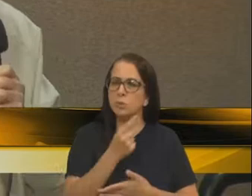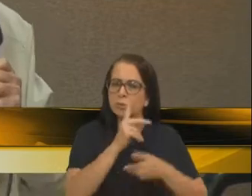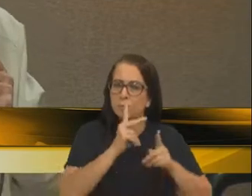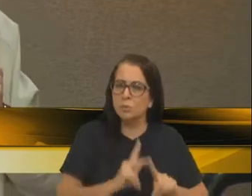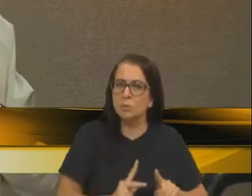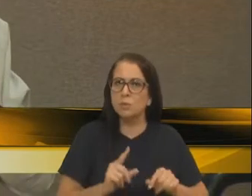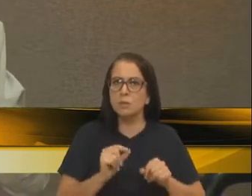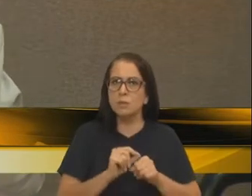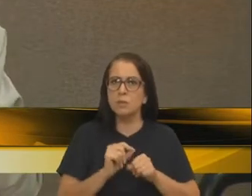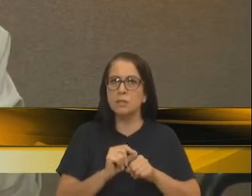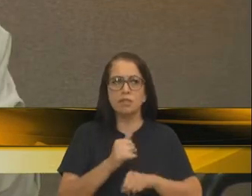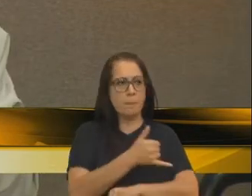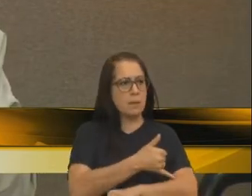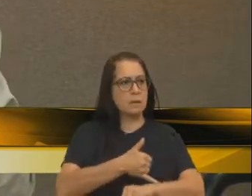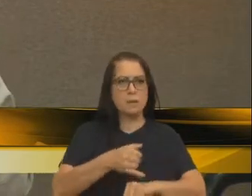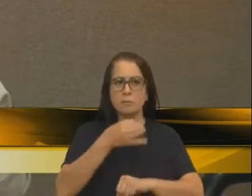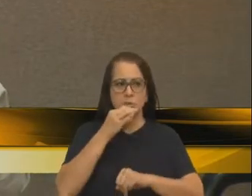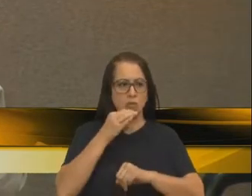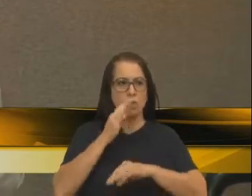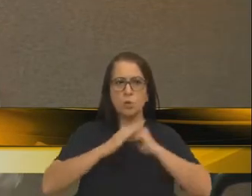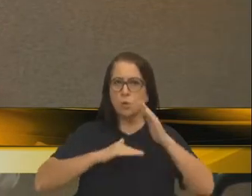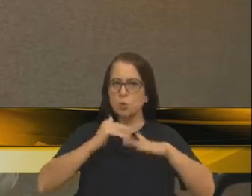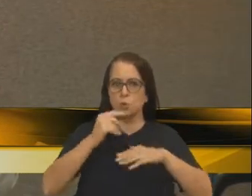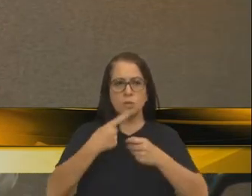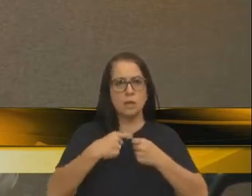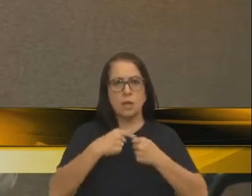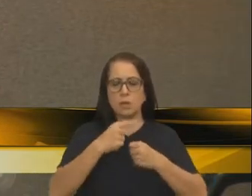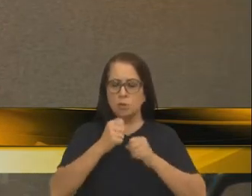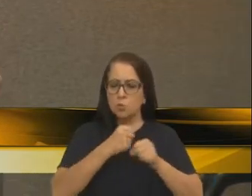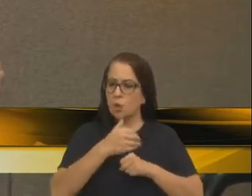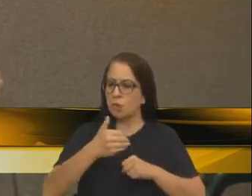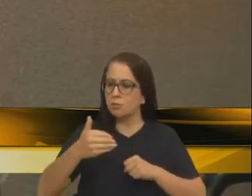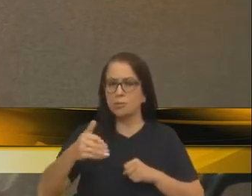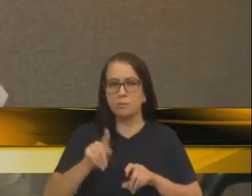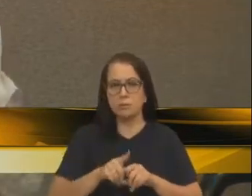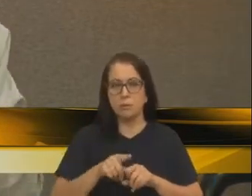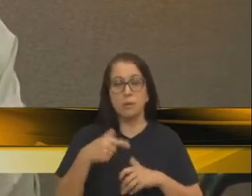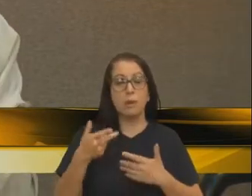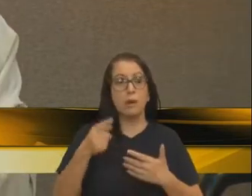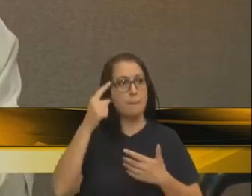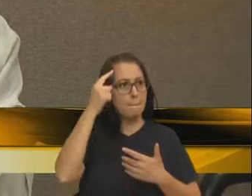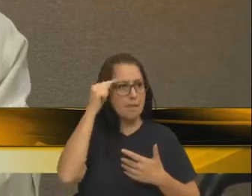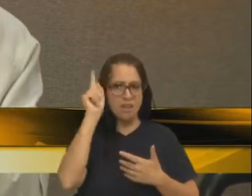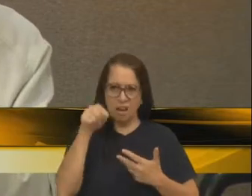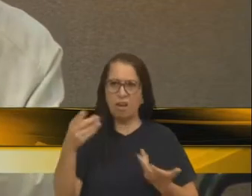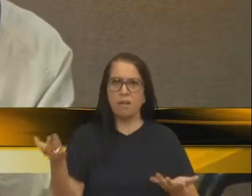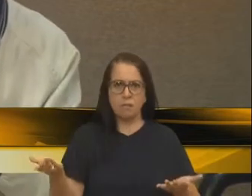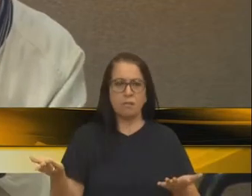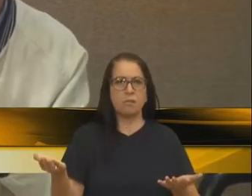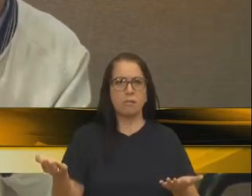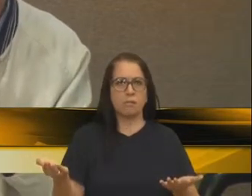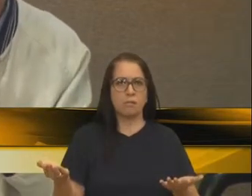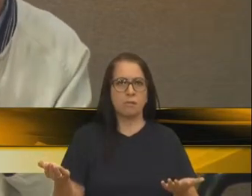que passaram por Caxias e construíram essa cidade ao longo dos anos. Mas quem ele pensa que ele é?